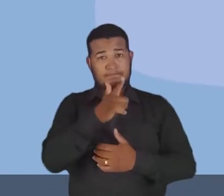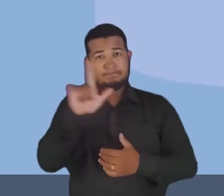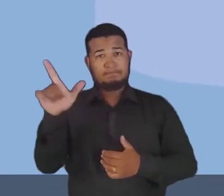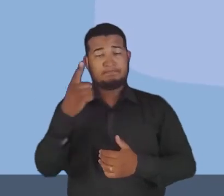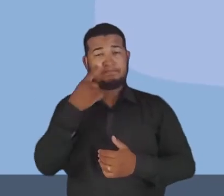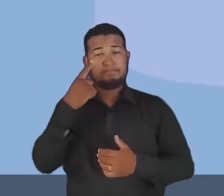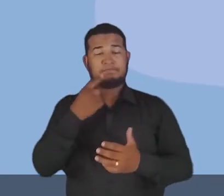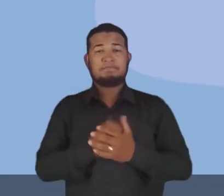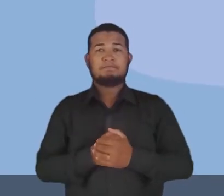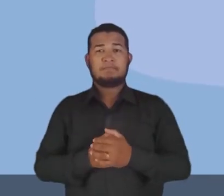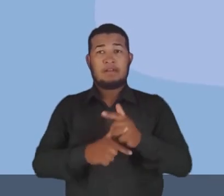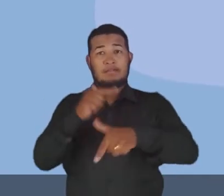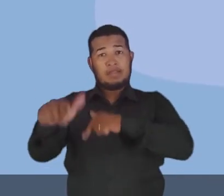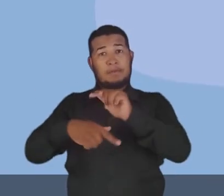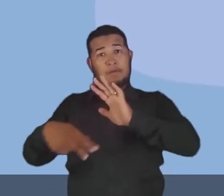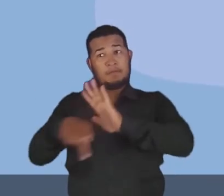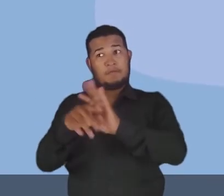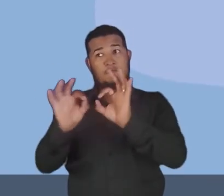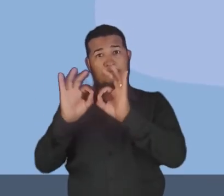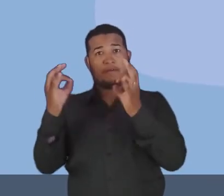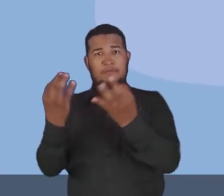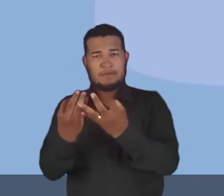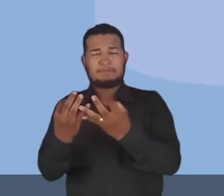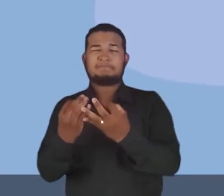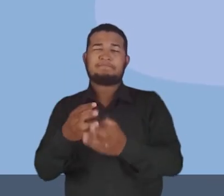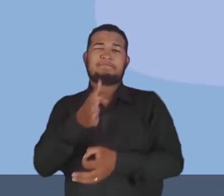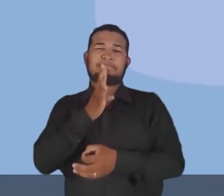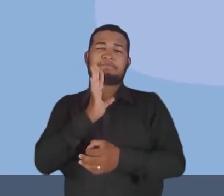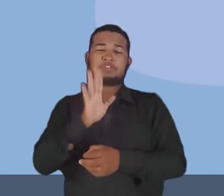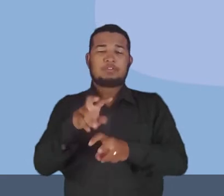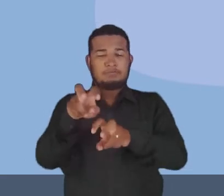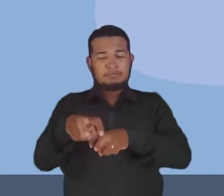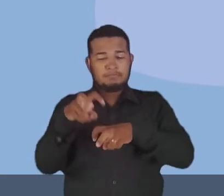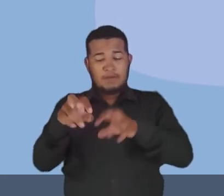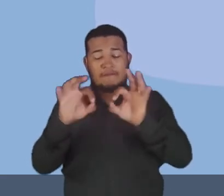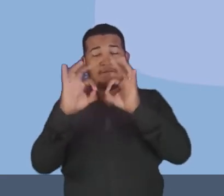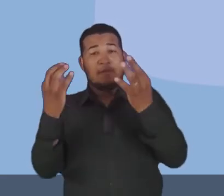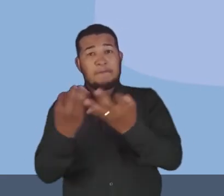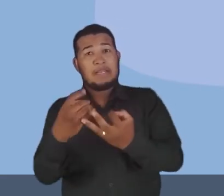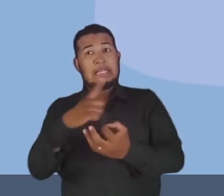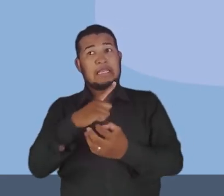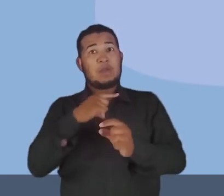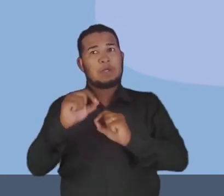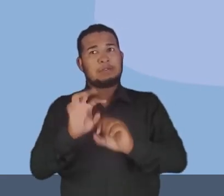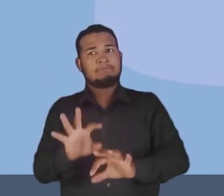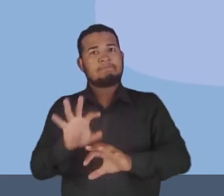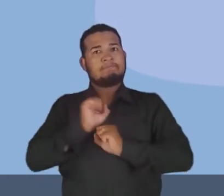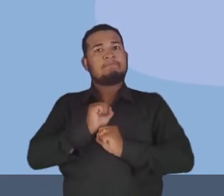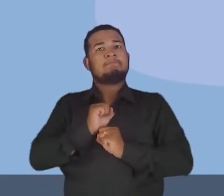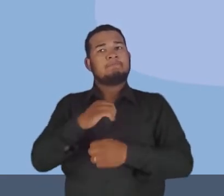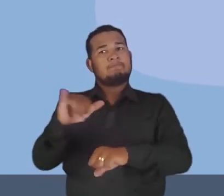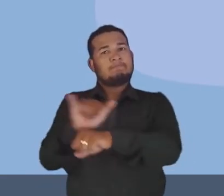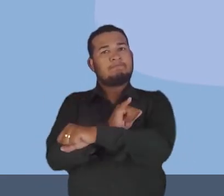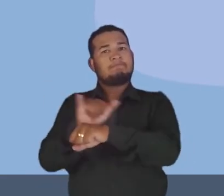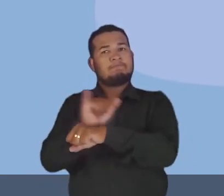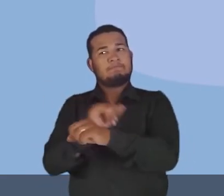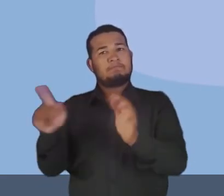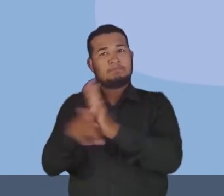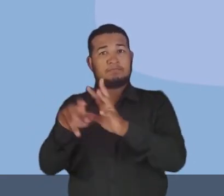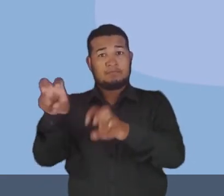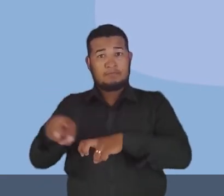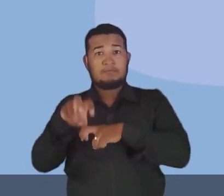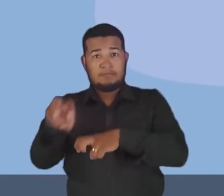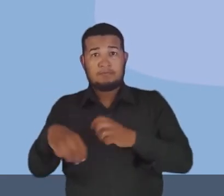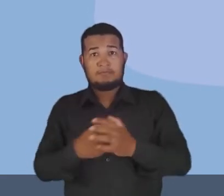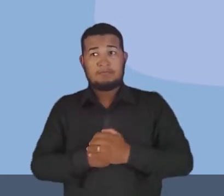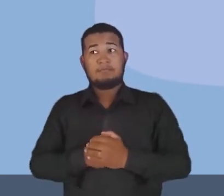o trabalho familiar. Então, nós já vimos que a agricultura familiar absorve muito dessa agricultura. O trabalho